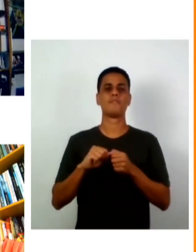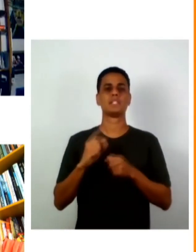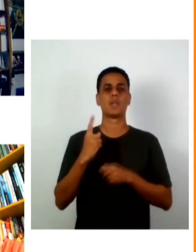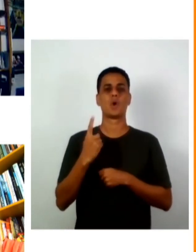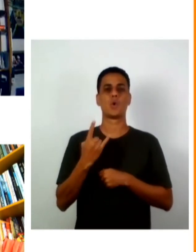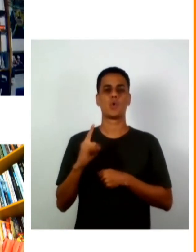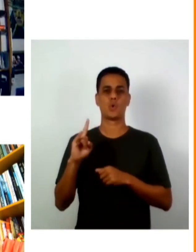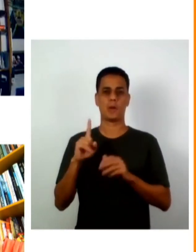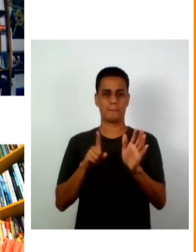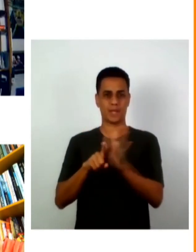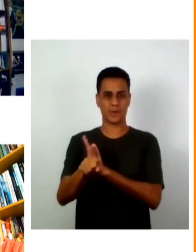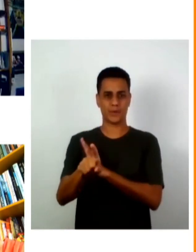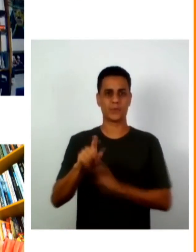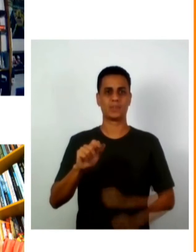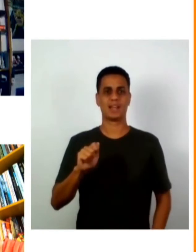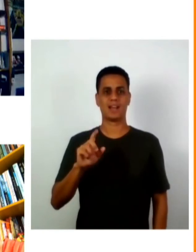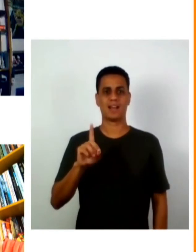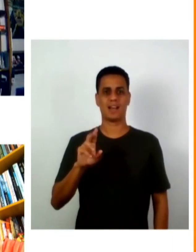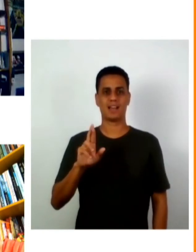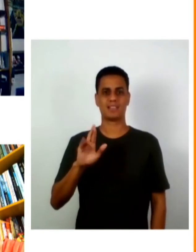para a Adriana e